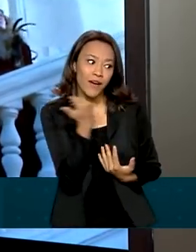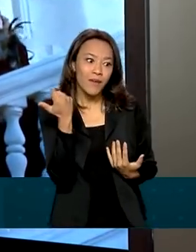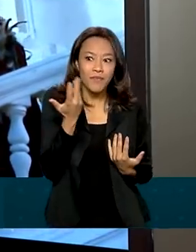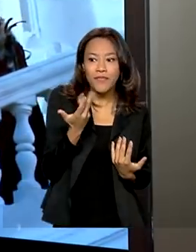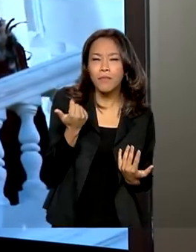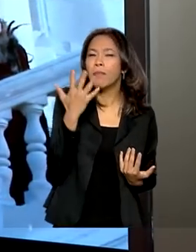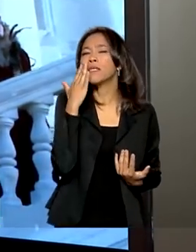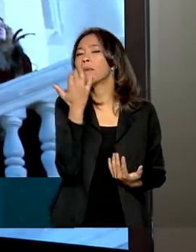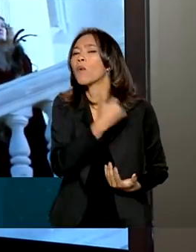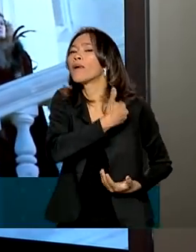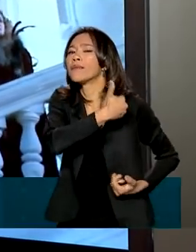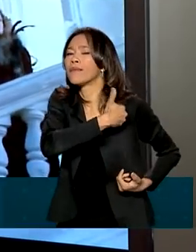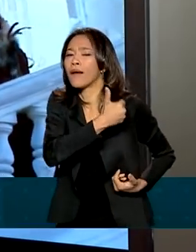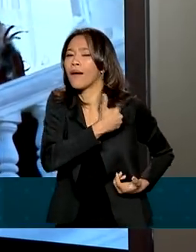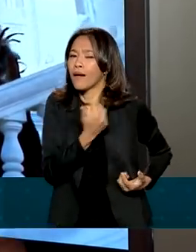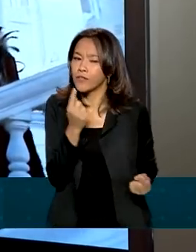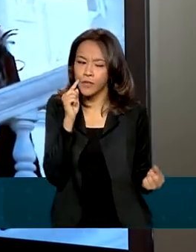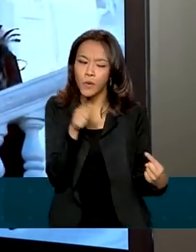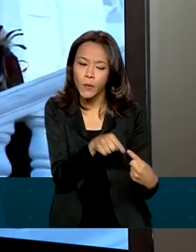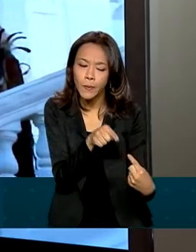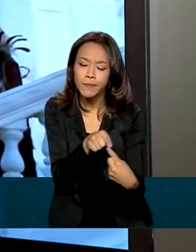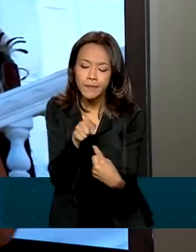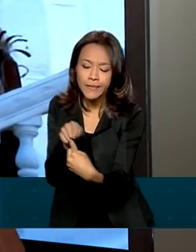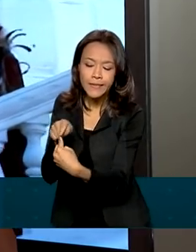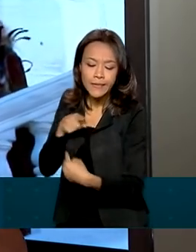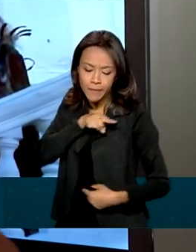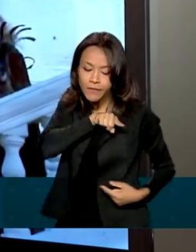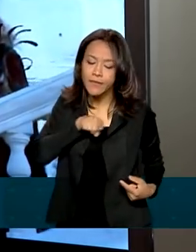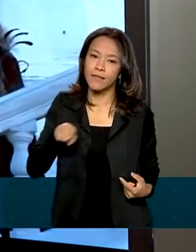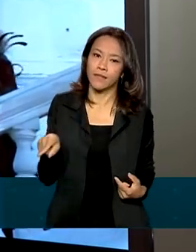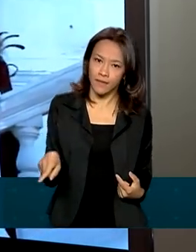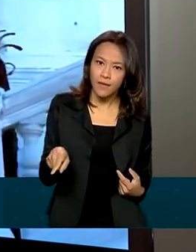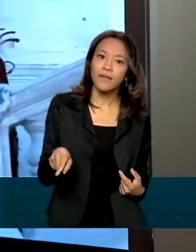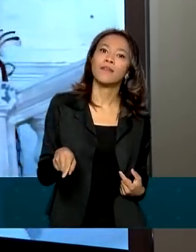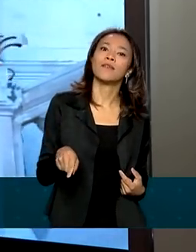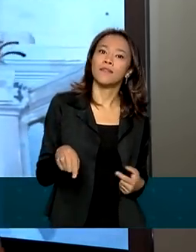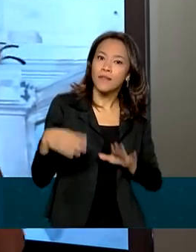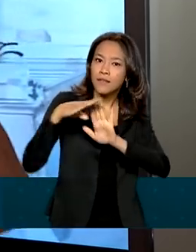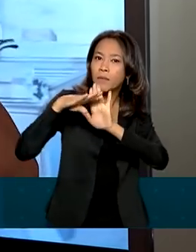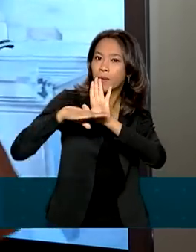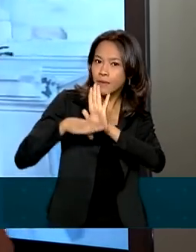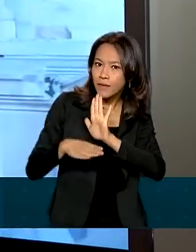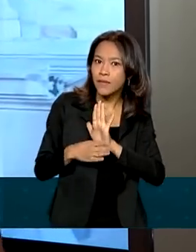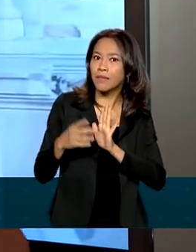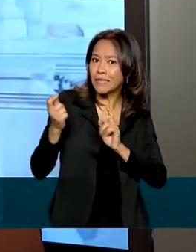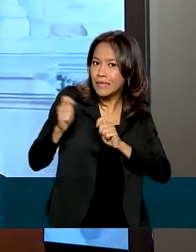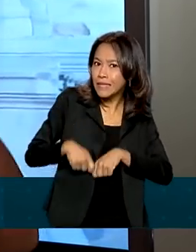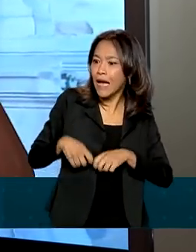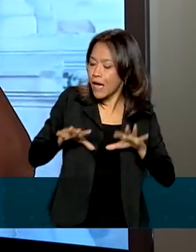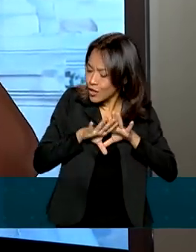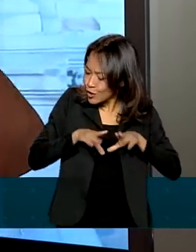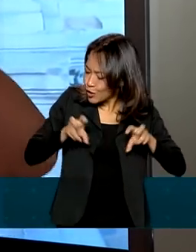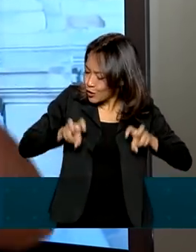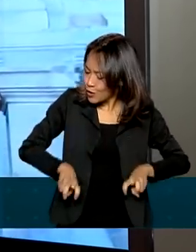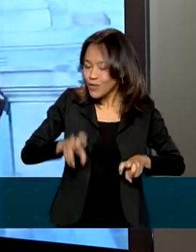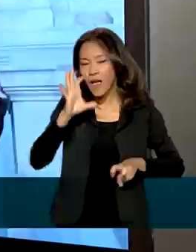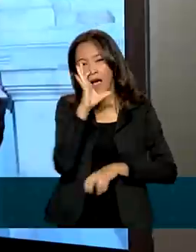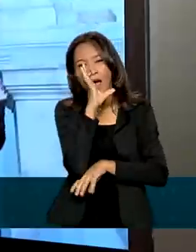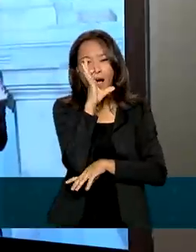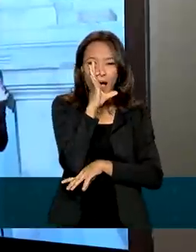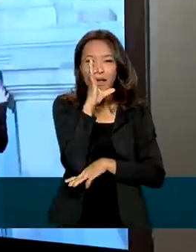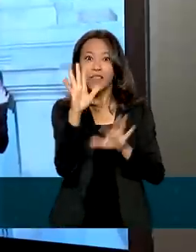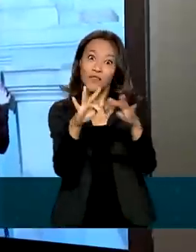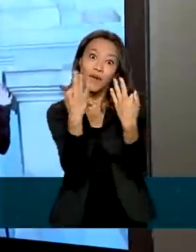qual é a classificação, vamos ver se dá, se serve para vocês esse programa, se dá para a gente assistir todo mundo junto, se é um programa de